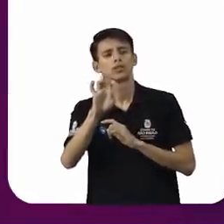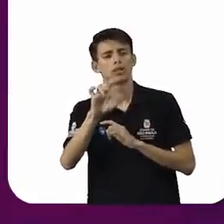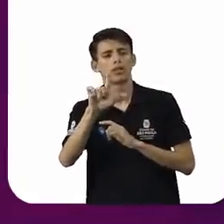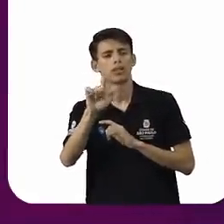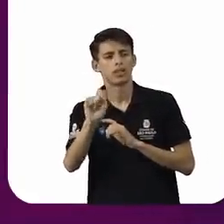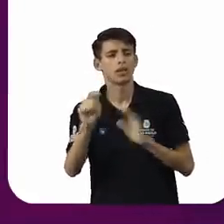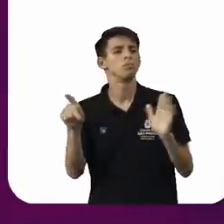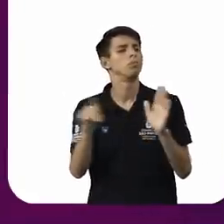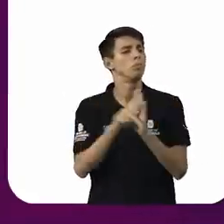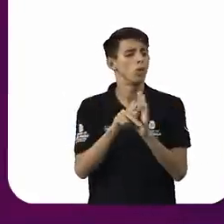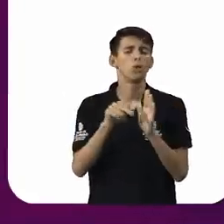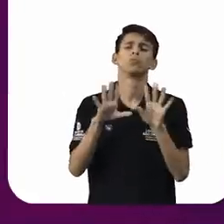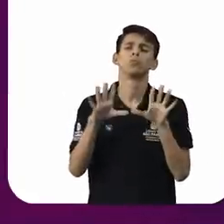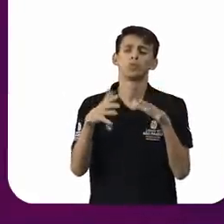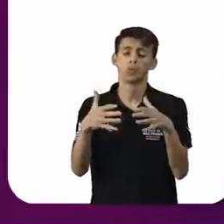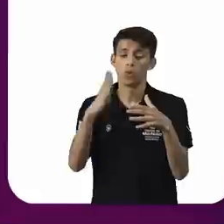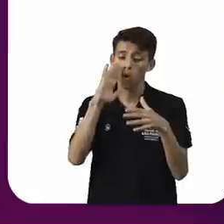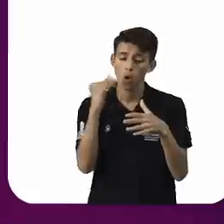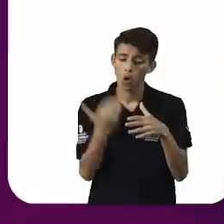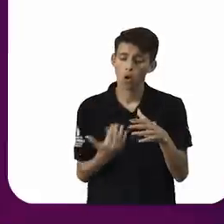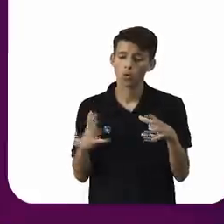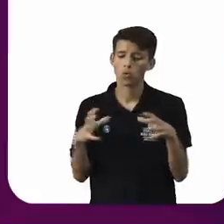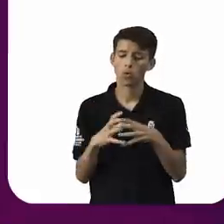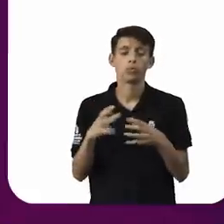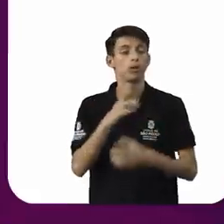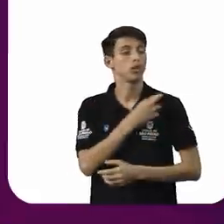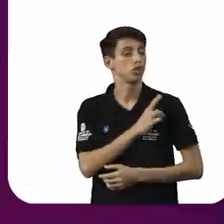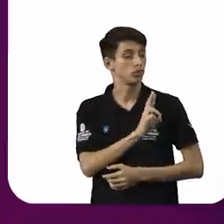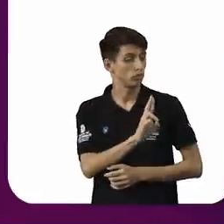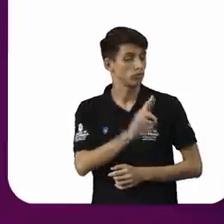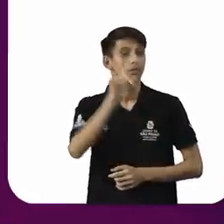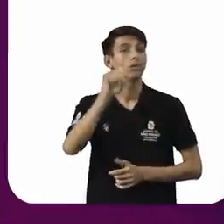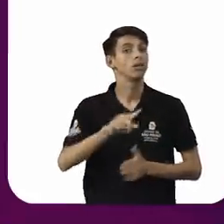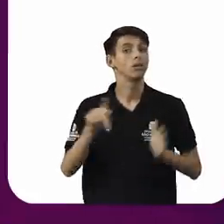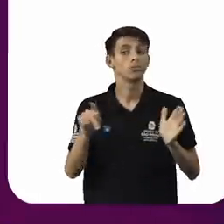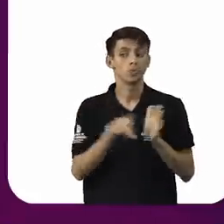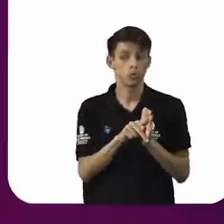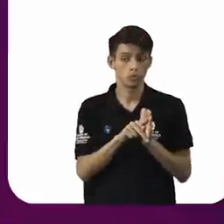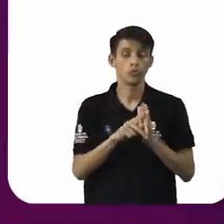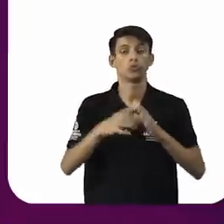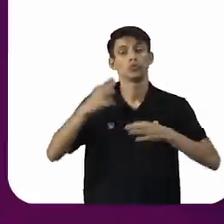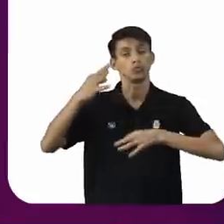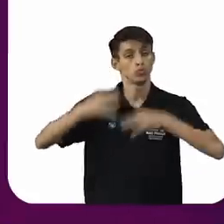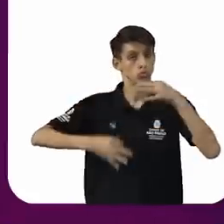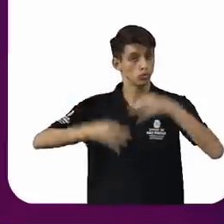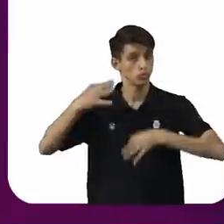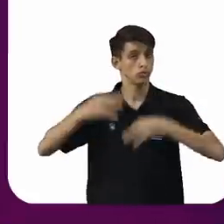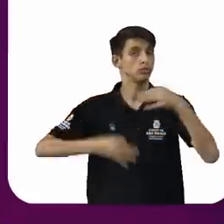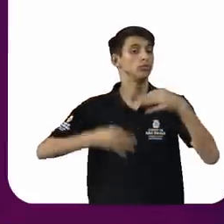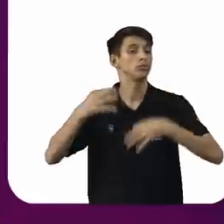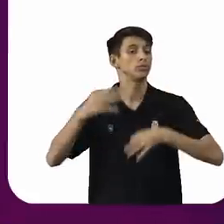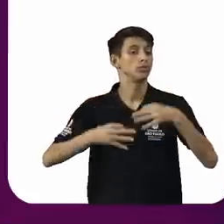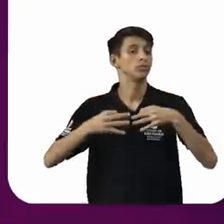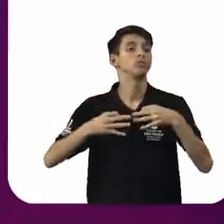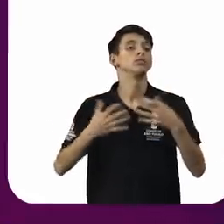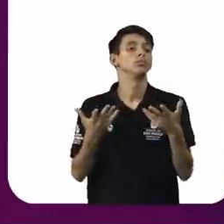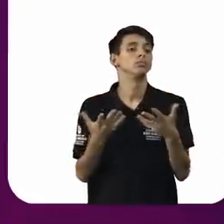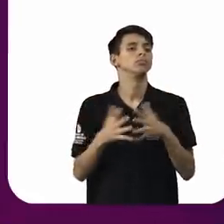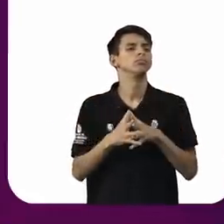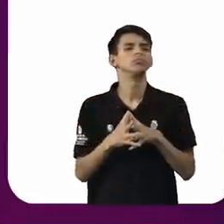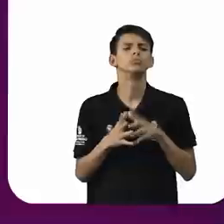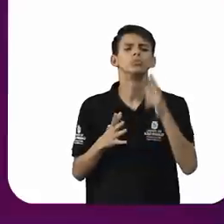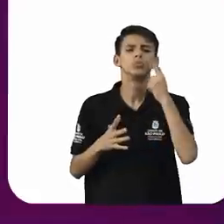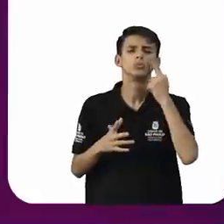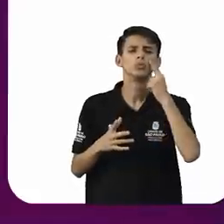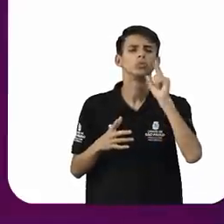honra e dignidade dos grupos religiosos, que é um conceito que o judiciário, inclusive, está chamado hoje a interpretar,